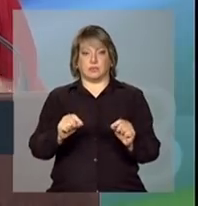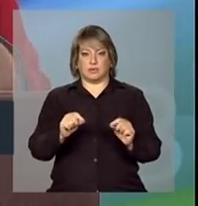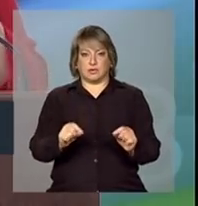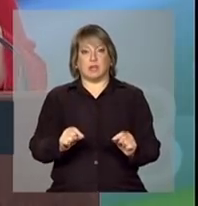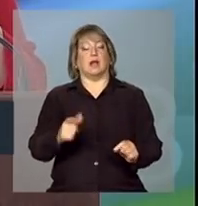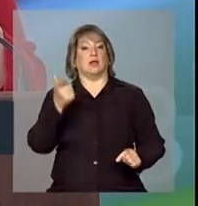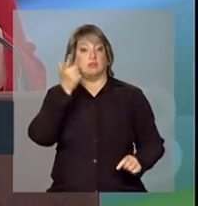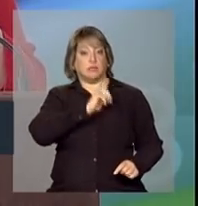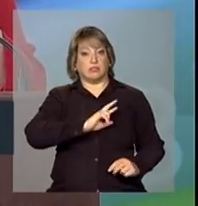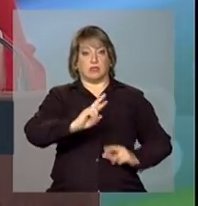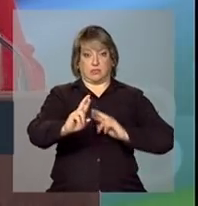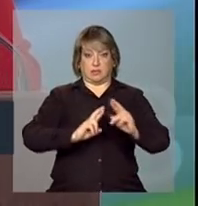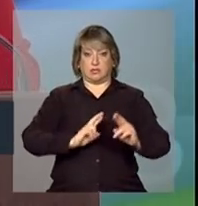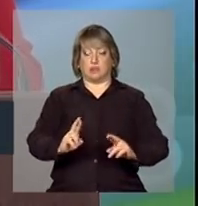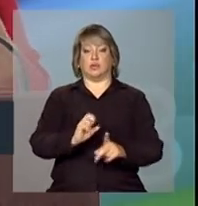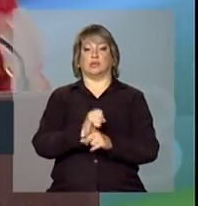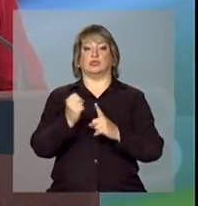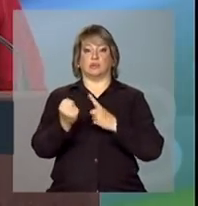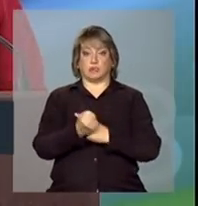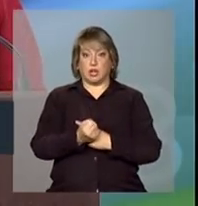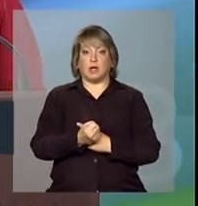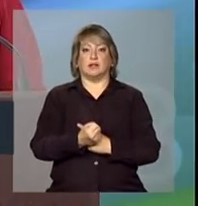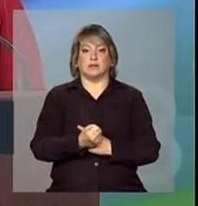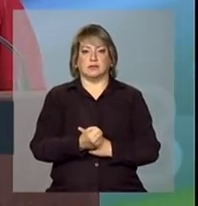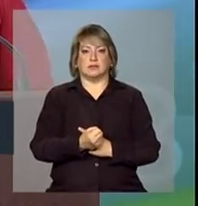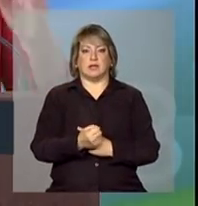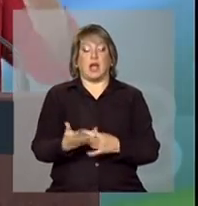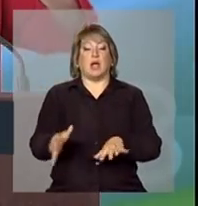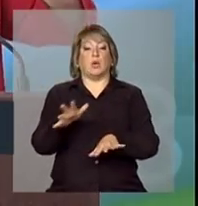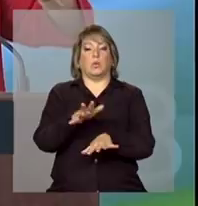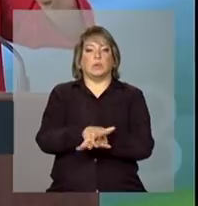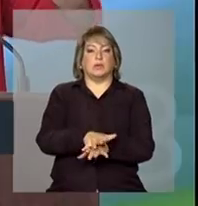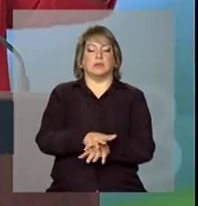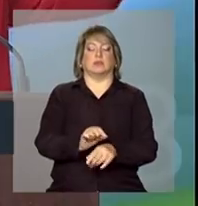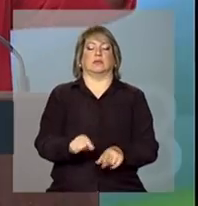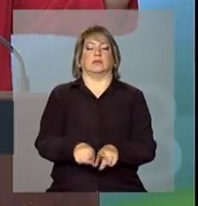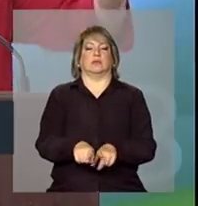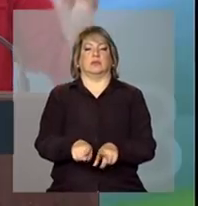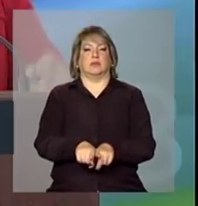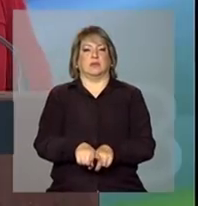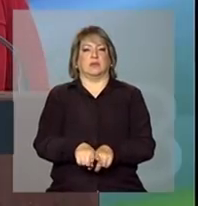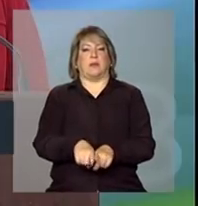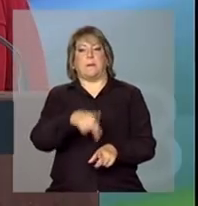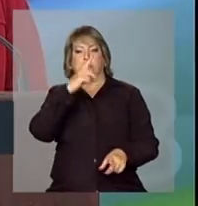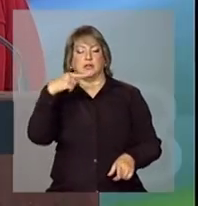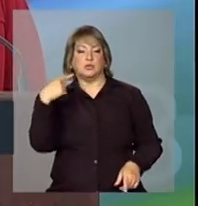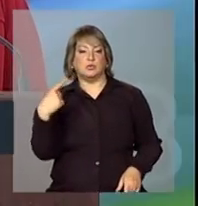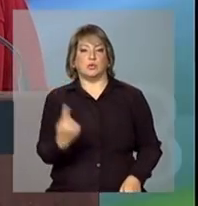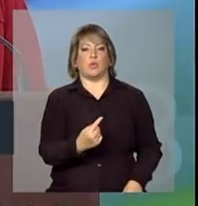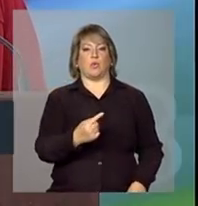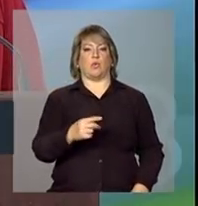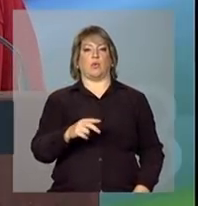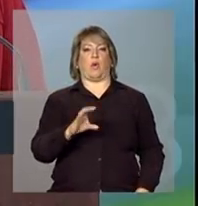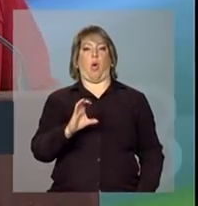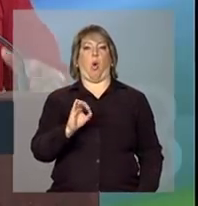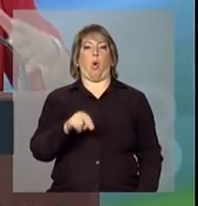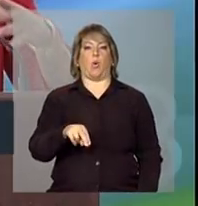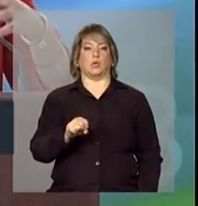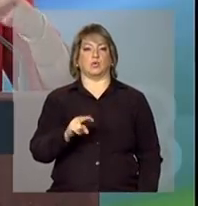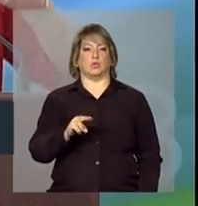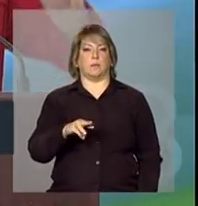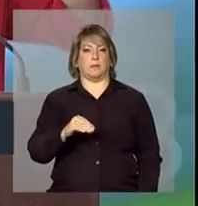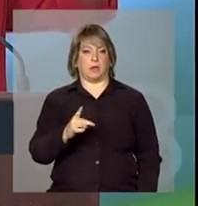só resultados sociais em termos de inclusão de cidadãos consumidores, mas também